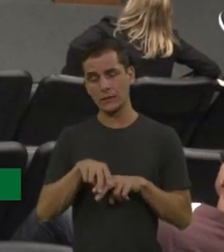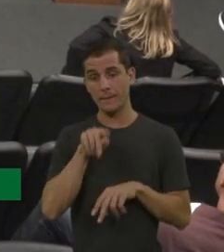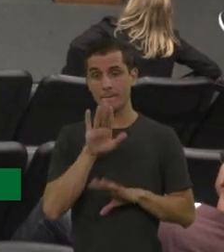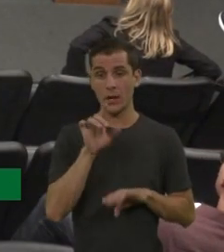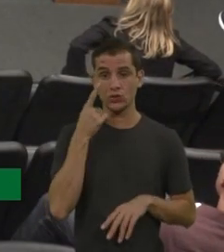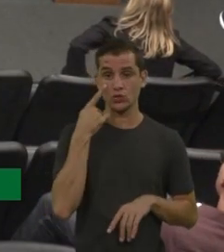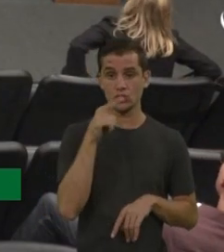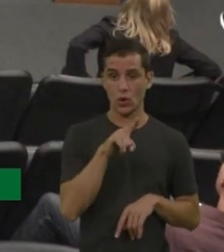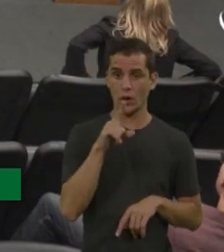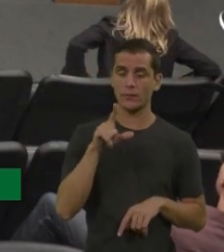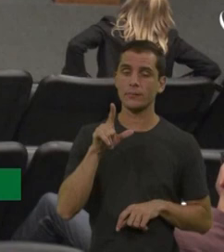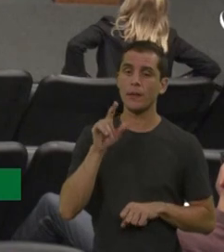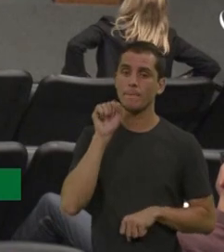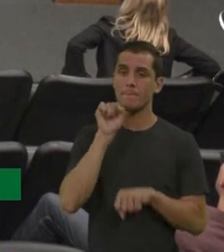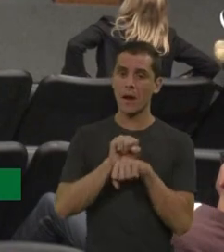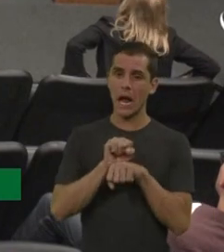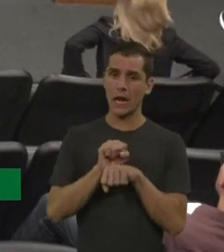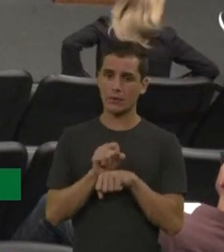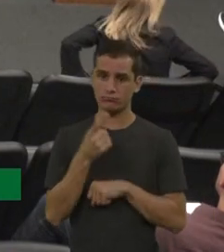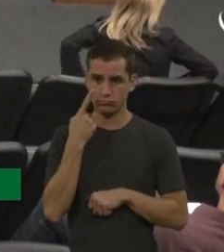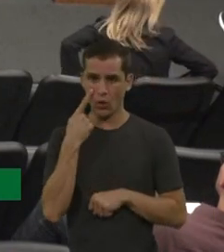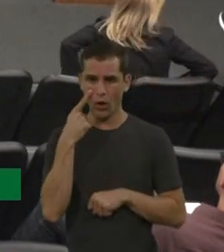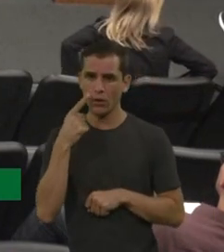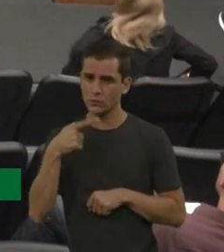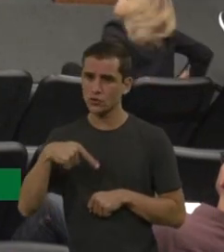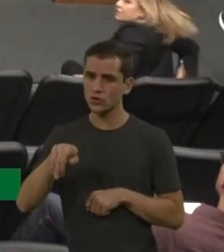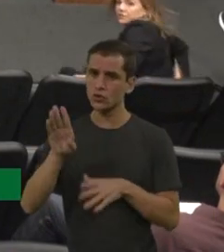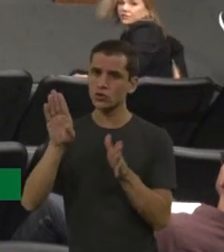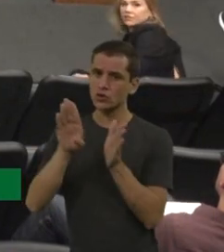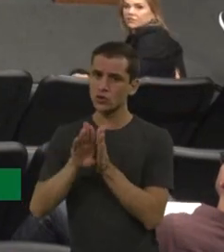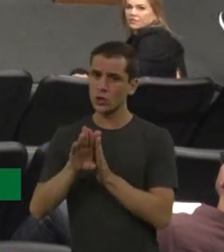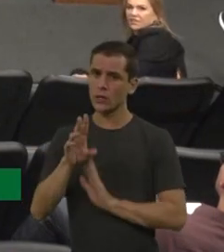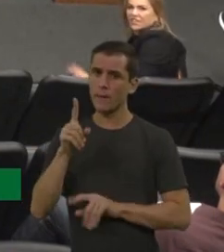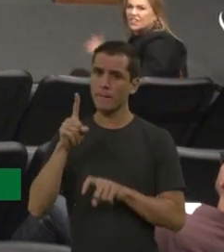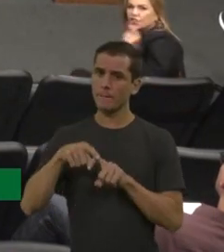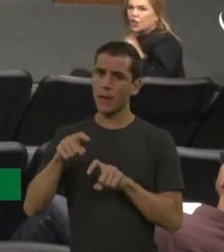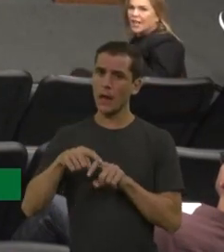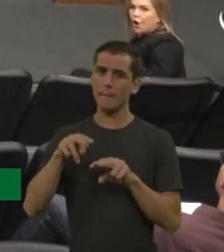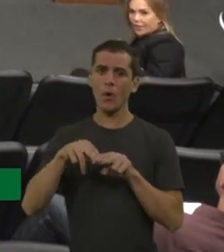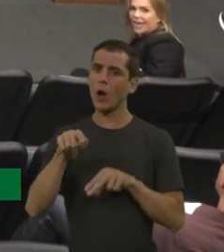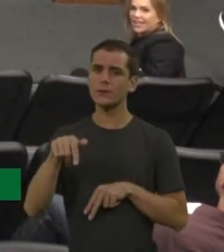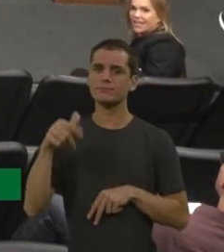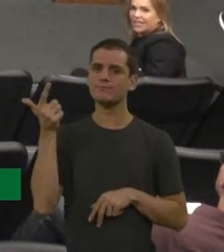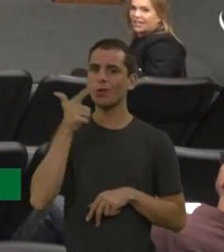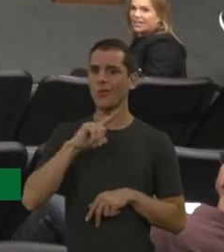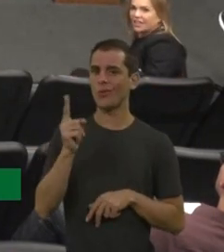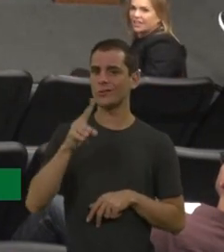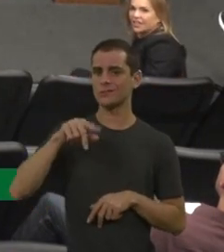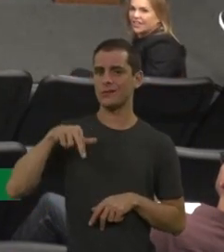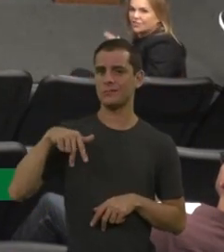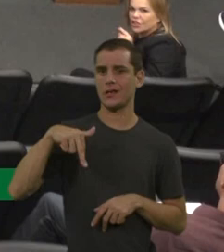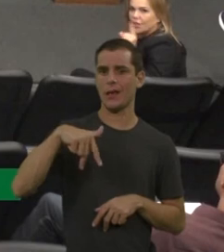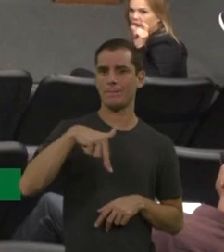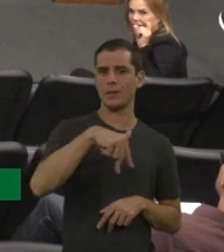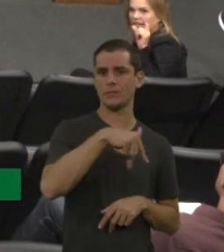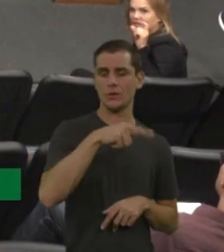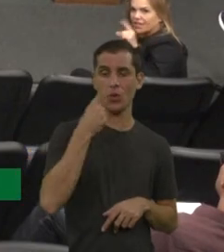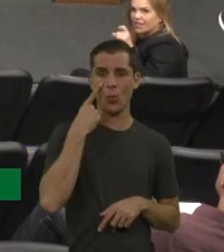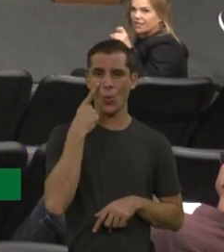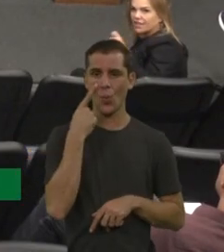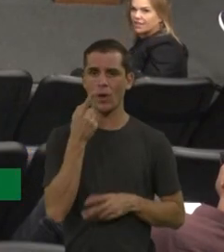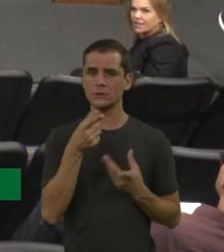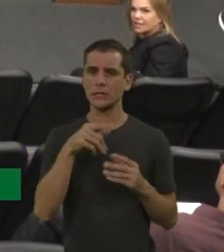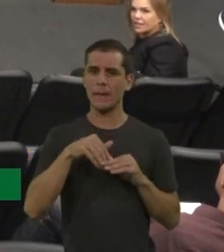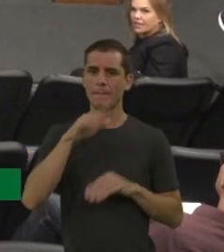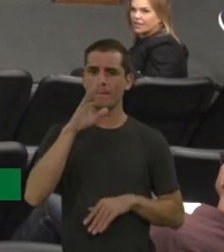elas vão chegar no médico porque ela não está caminhando. Então a gente vê também aqui esse padrão de desce de força maior